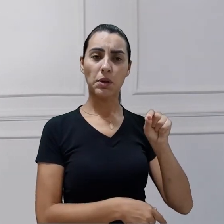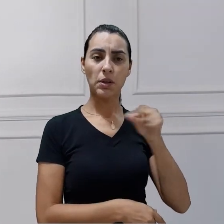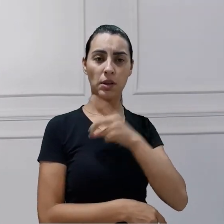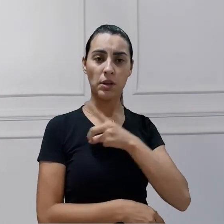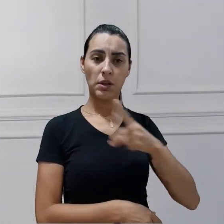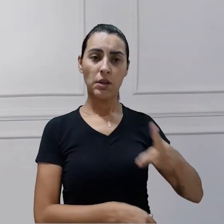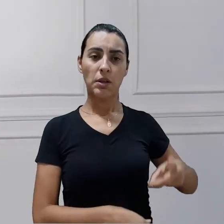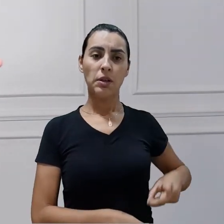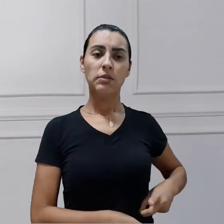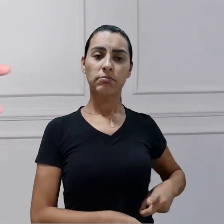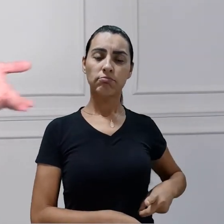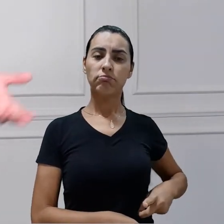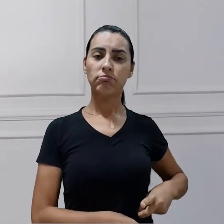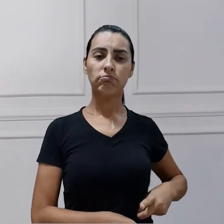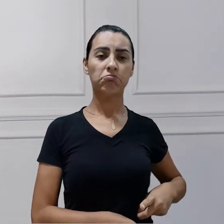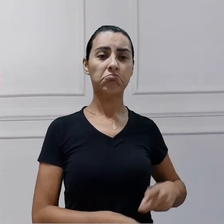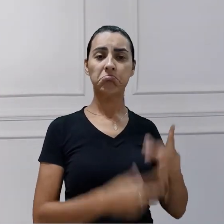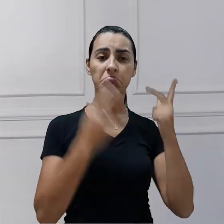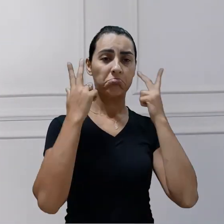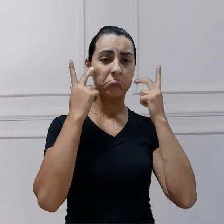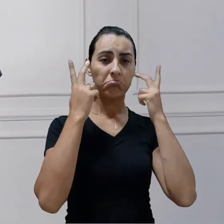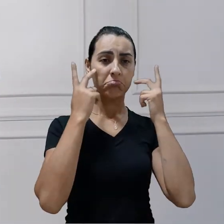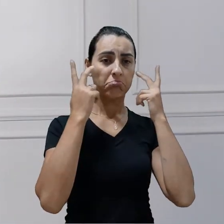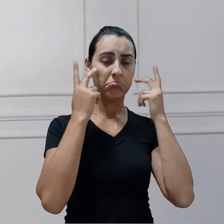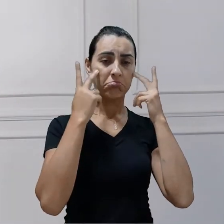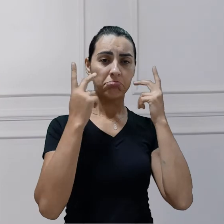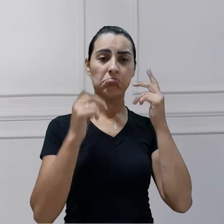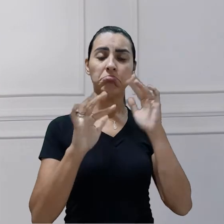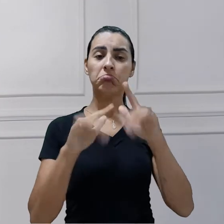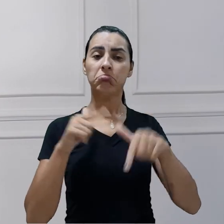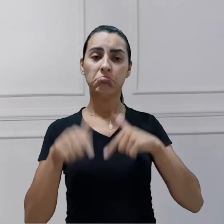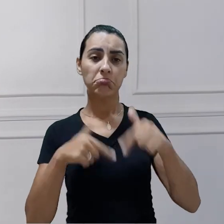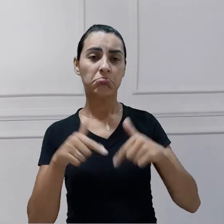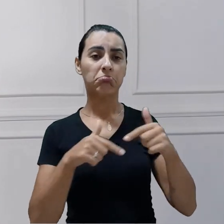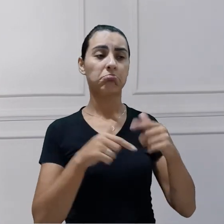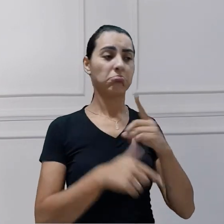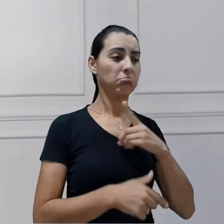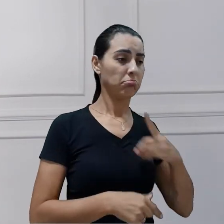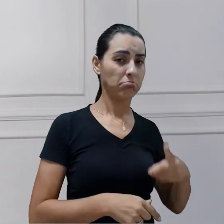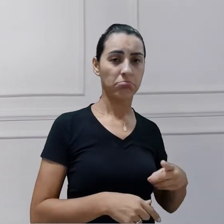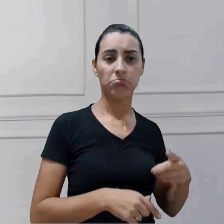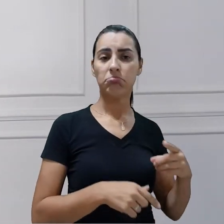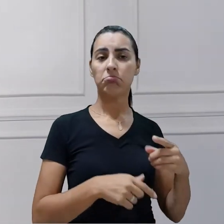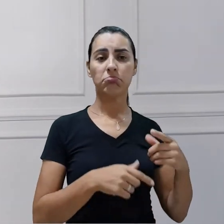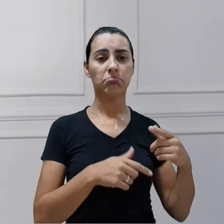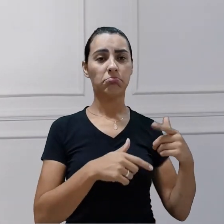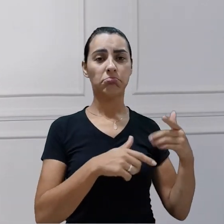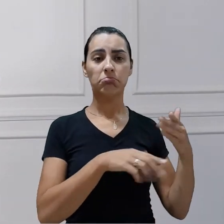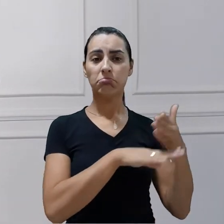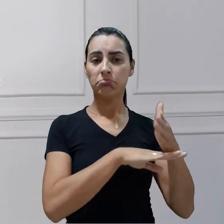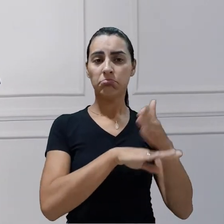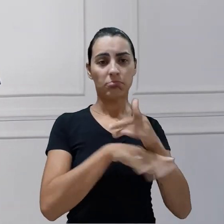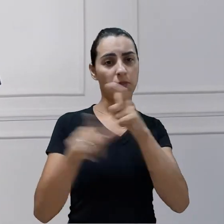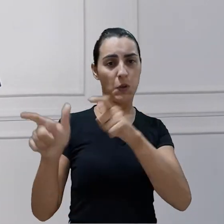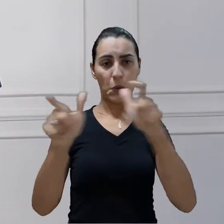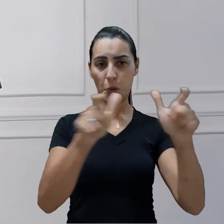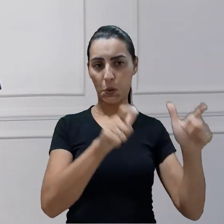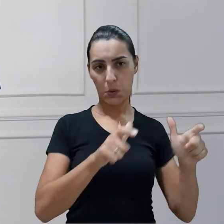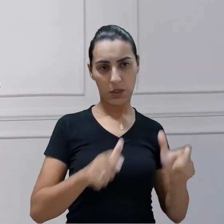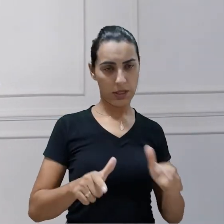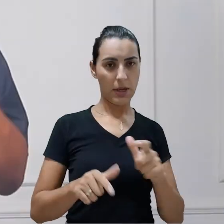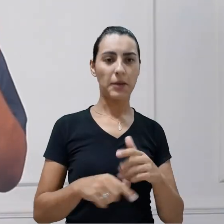diaconal e exercem o seu diaconato também em seu trabalho, em suas atividades